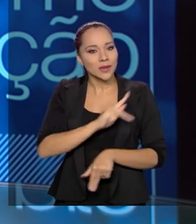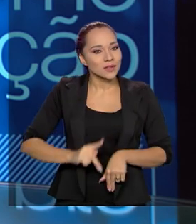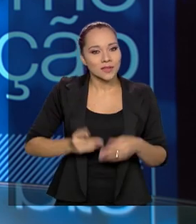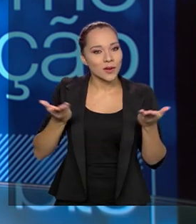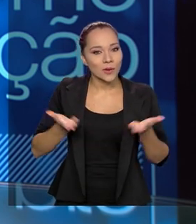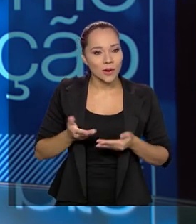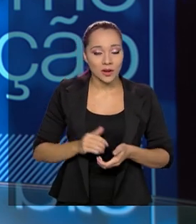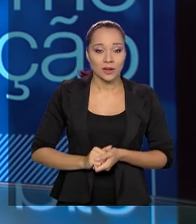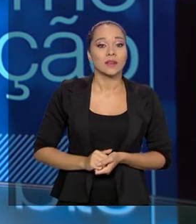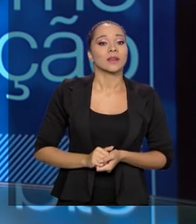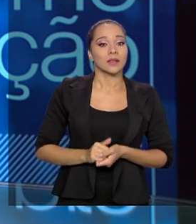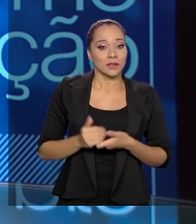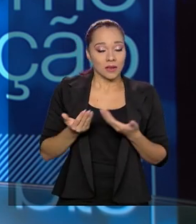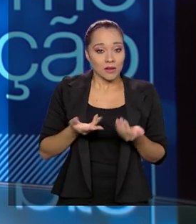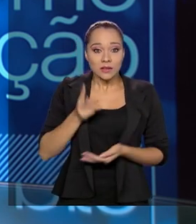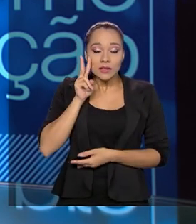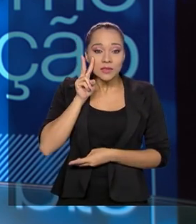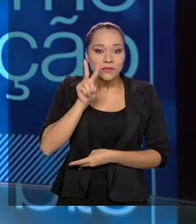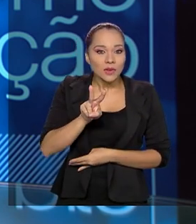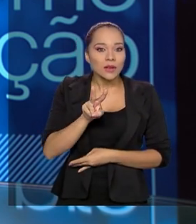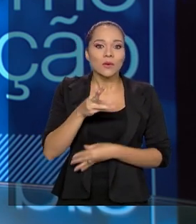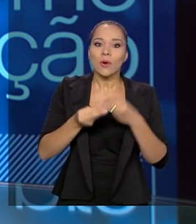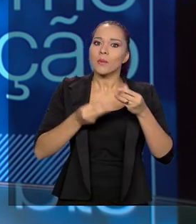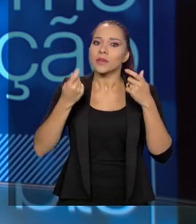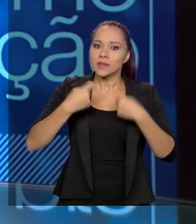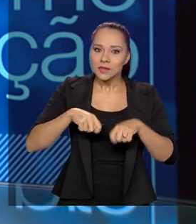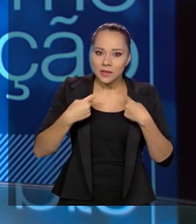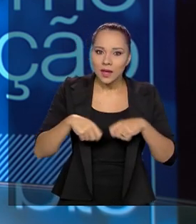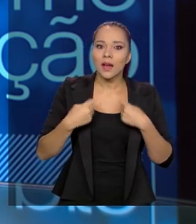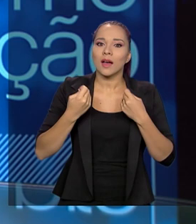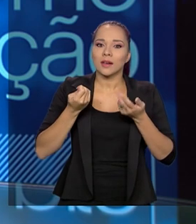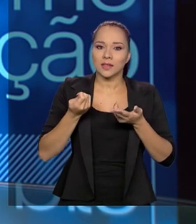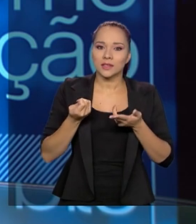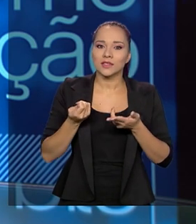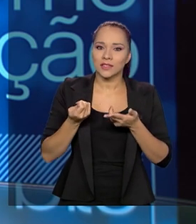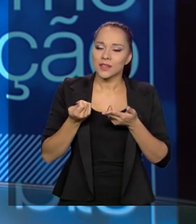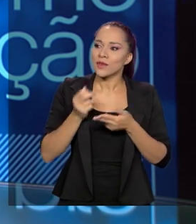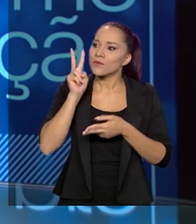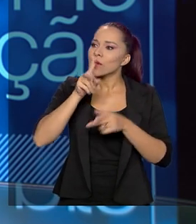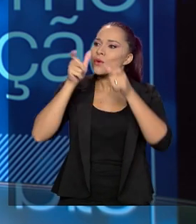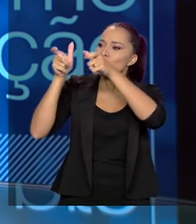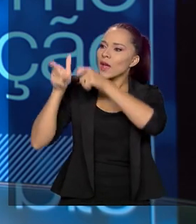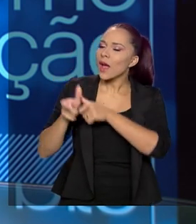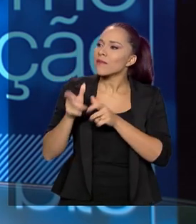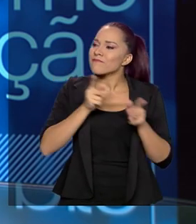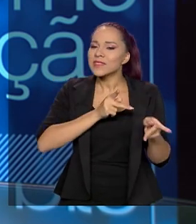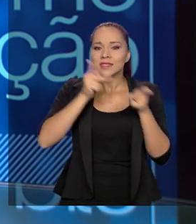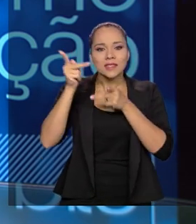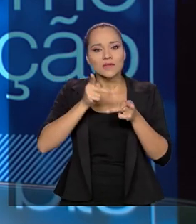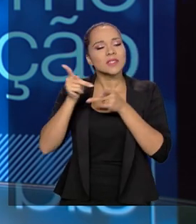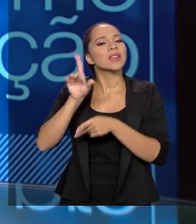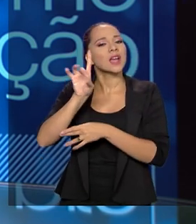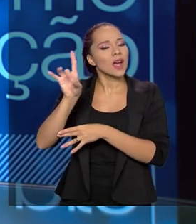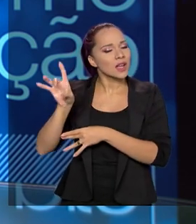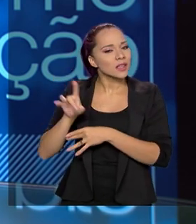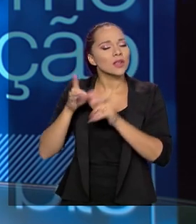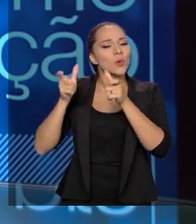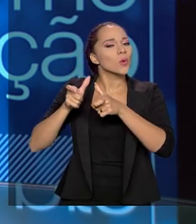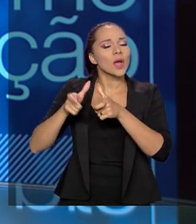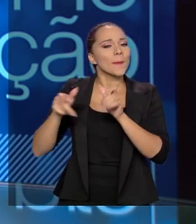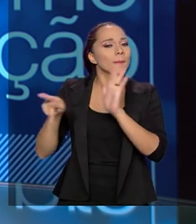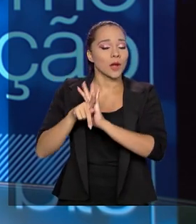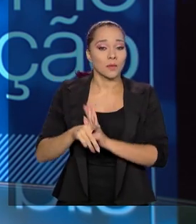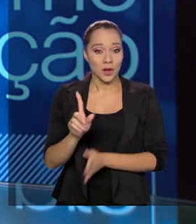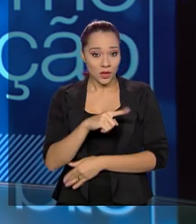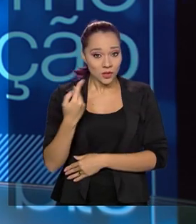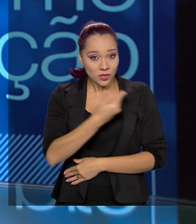Então a gente vê a necessidade de acordo com o local, e cada local tem a sua demanda específica. E